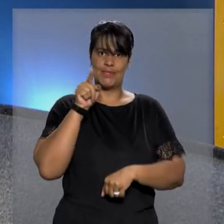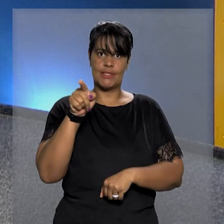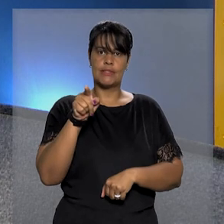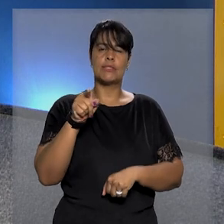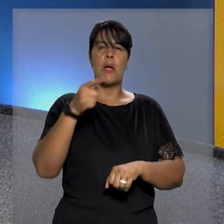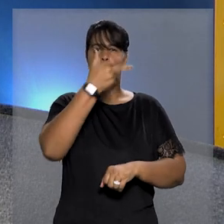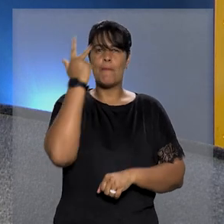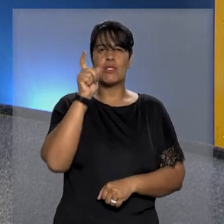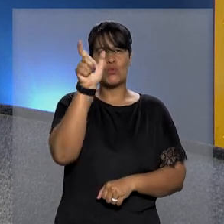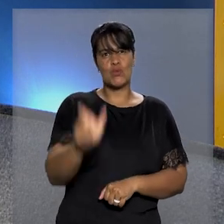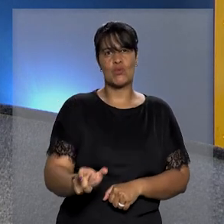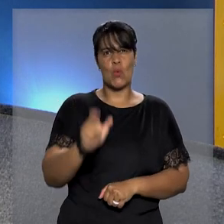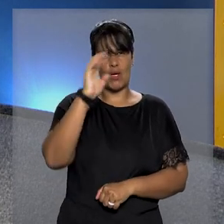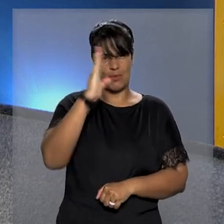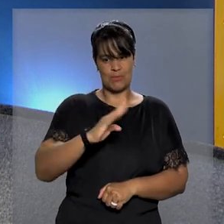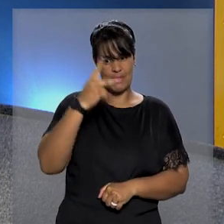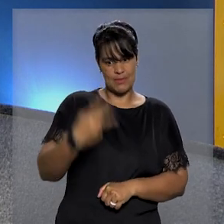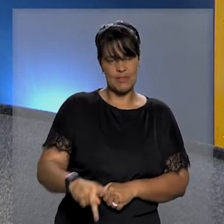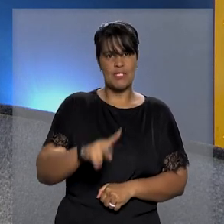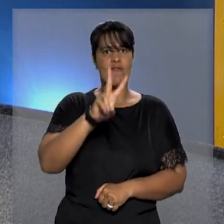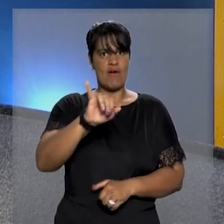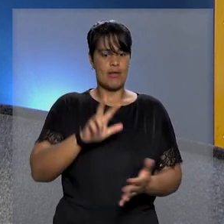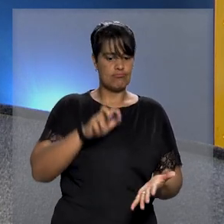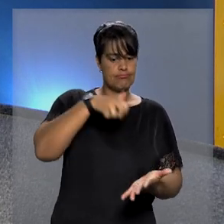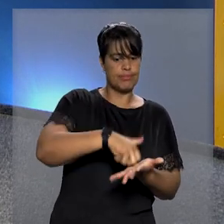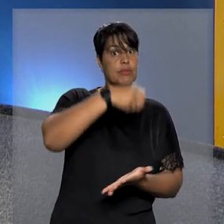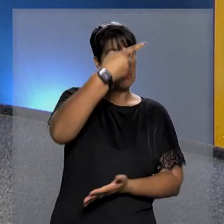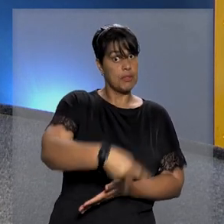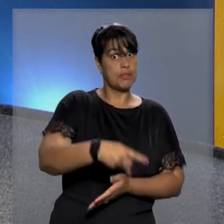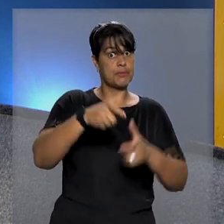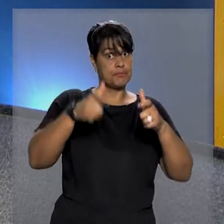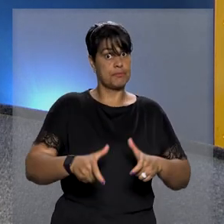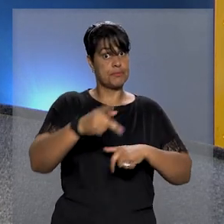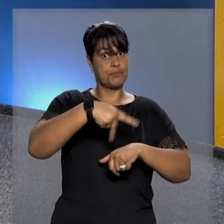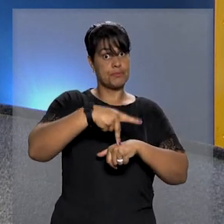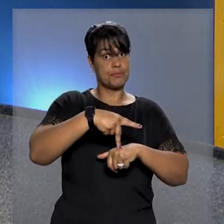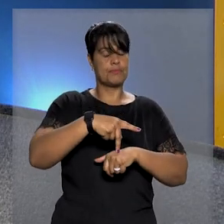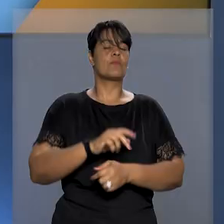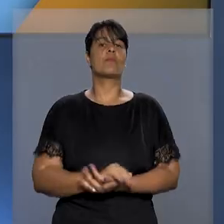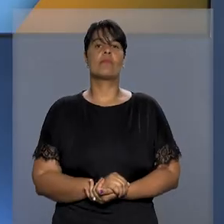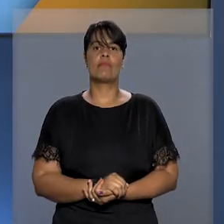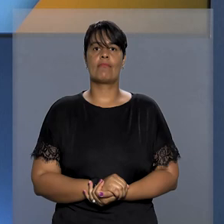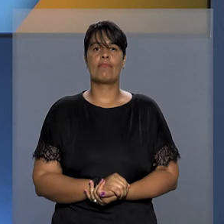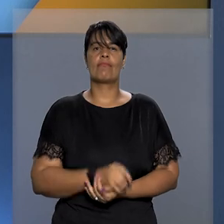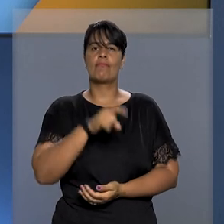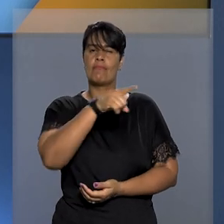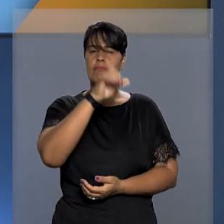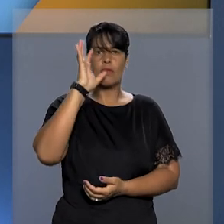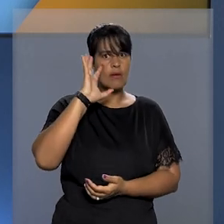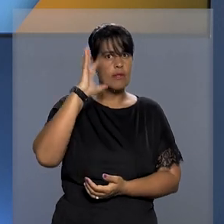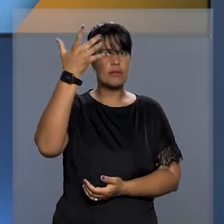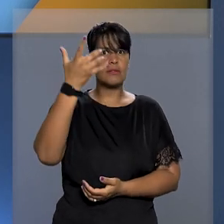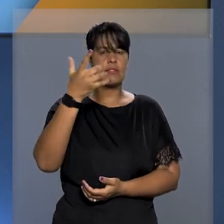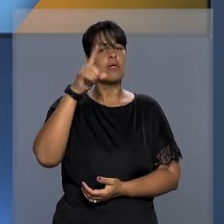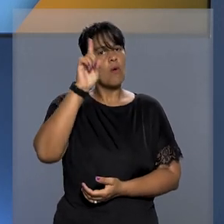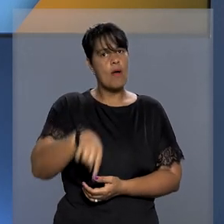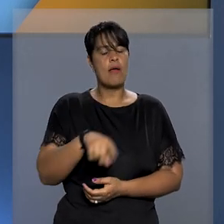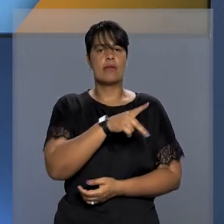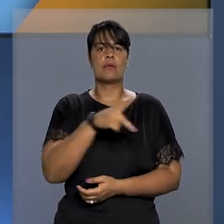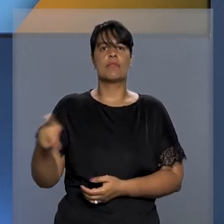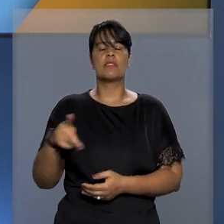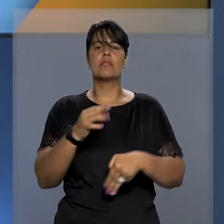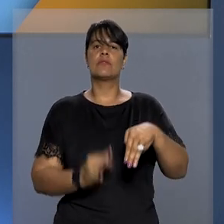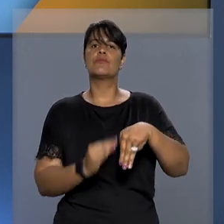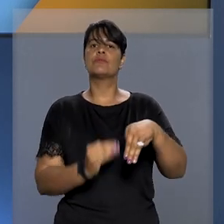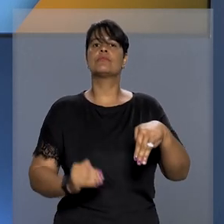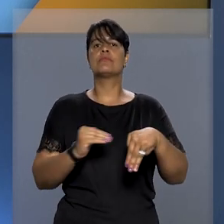brasileiro envolvido na operação Condor cumpra pena no Brasil. A determinação monocrática é